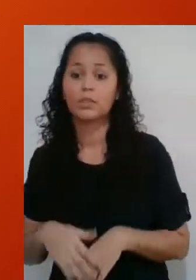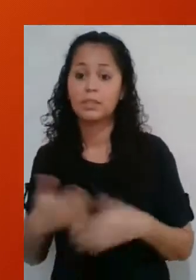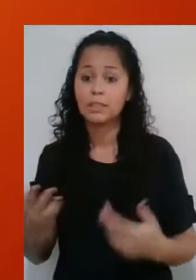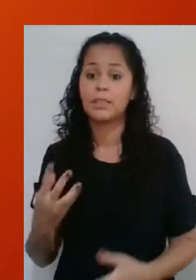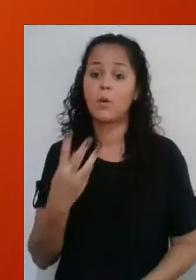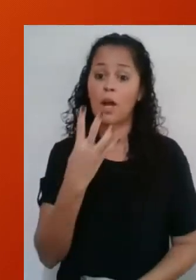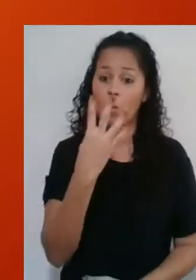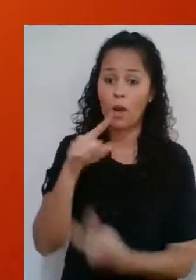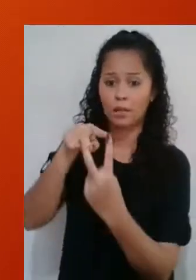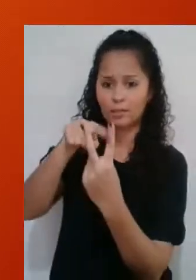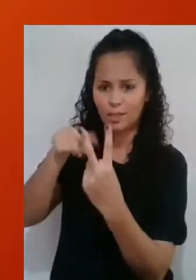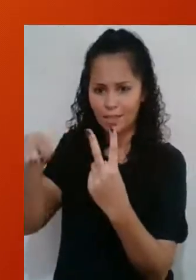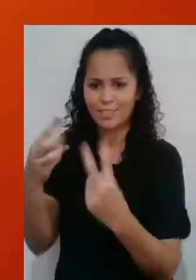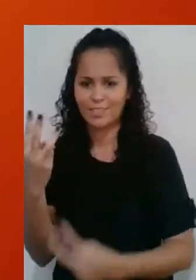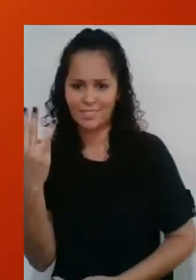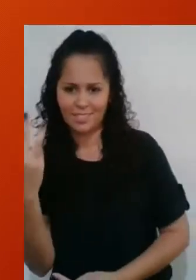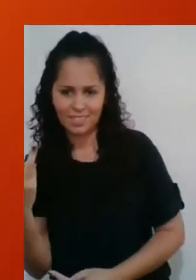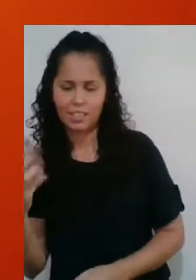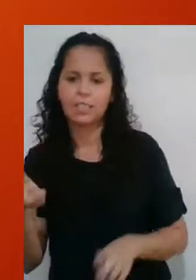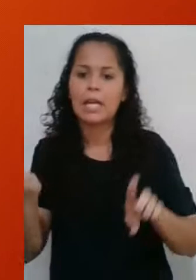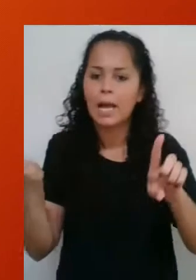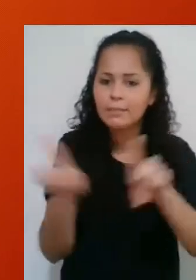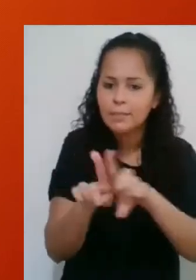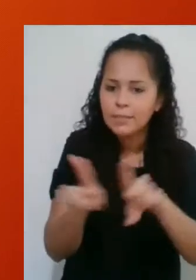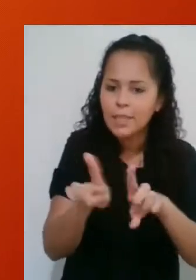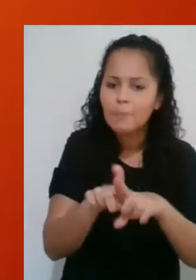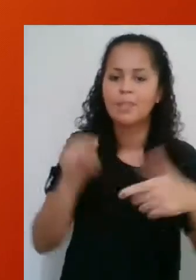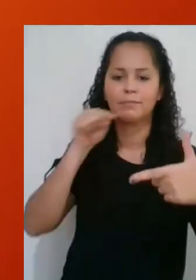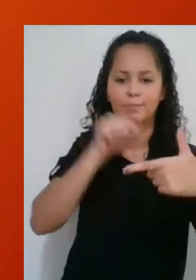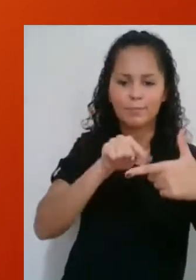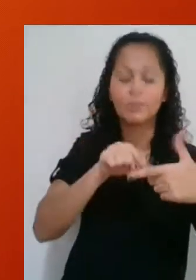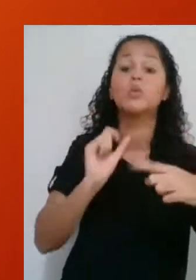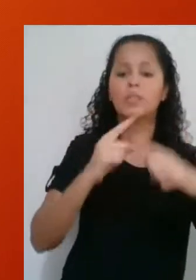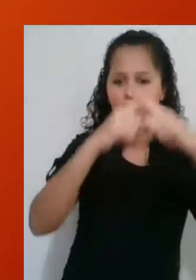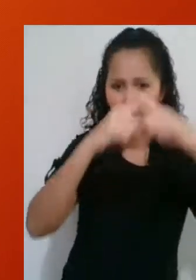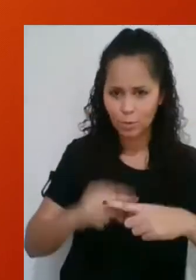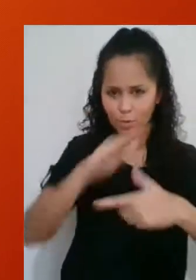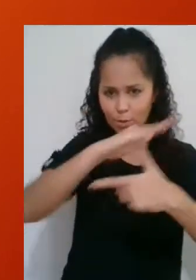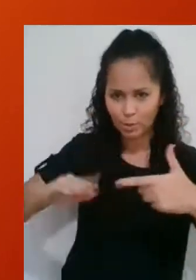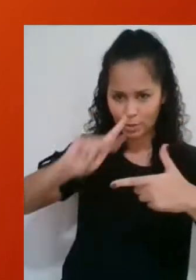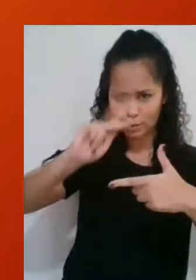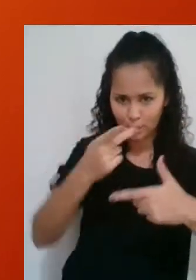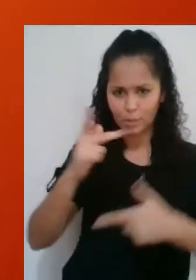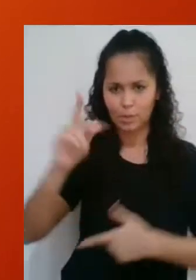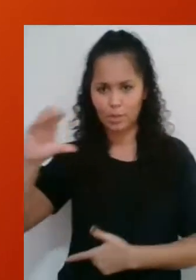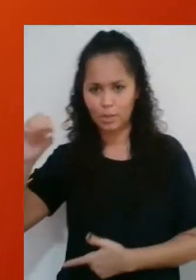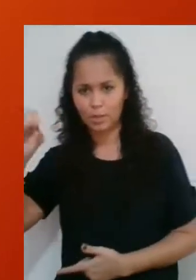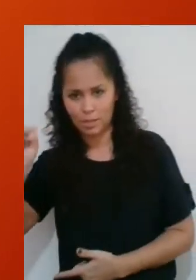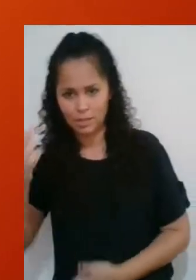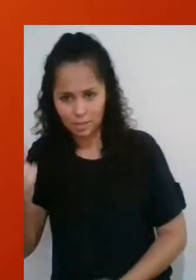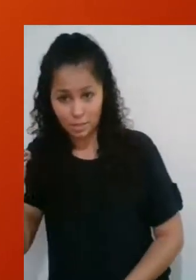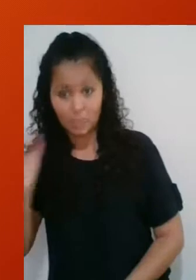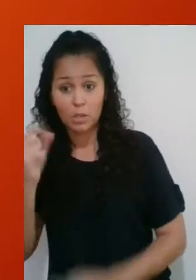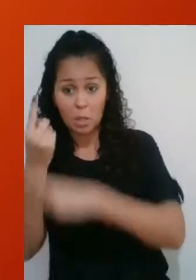desse cateto é 4 raiz de 3. Da mesma forma, o cateto adjacente será o produto da hipotenusa pelo